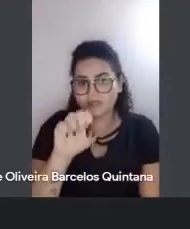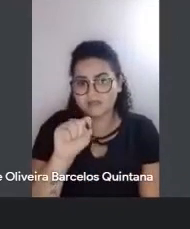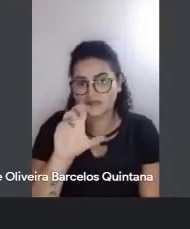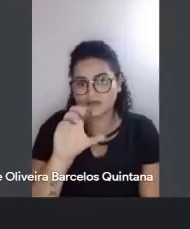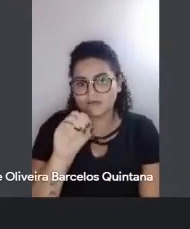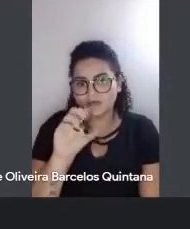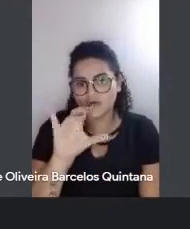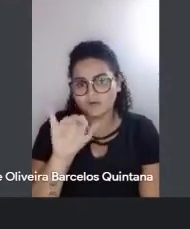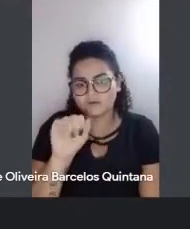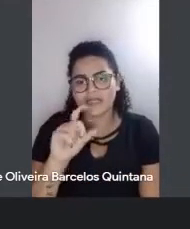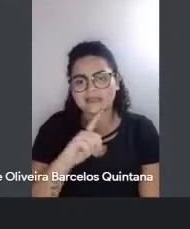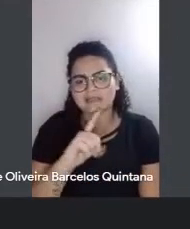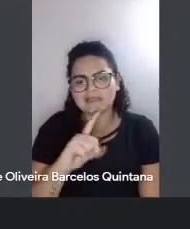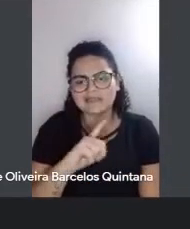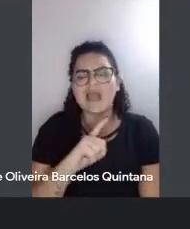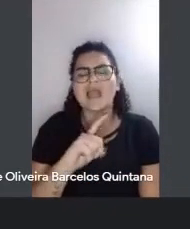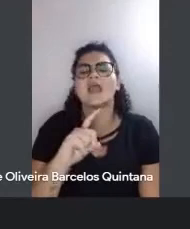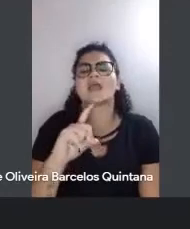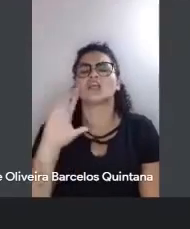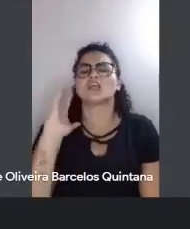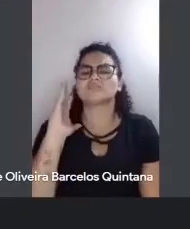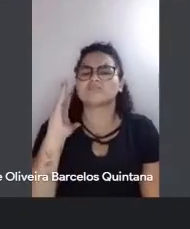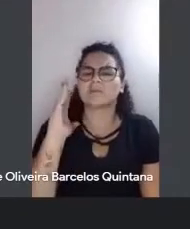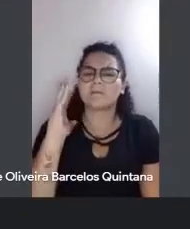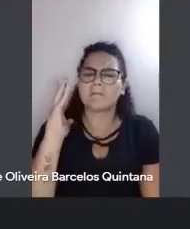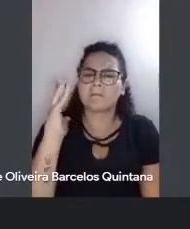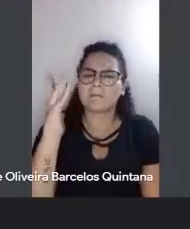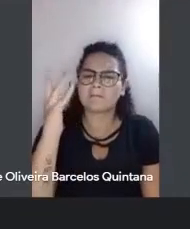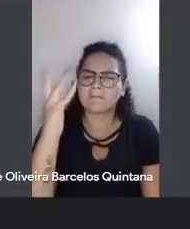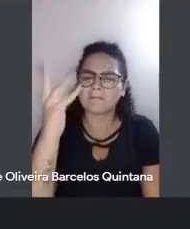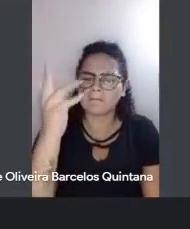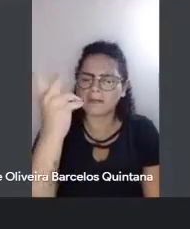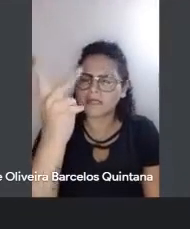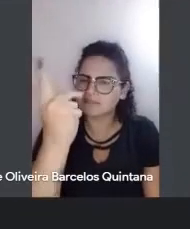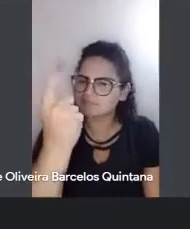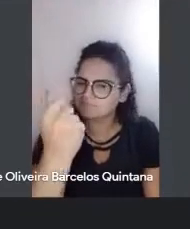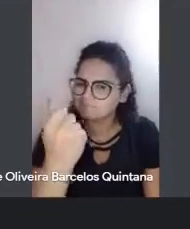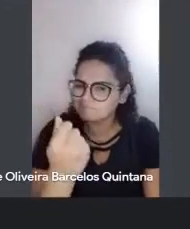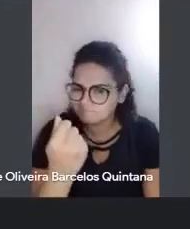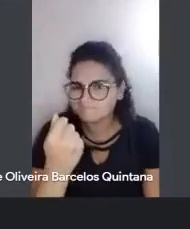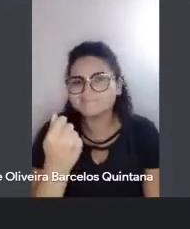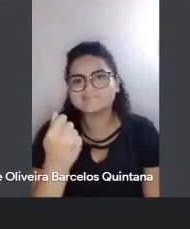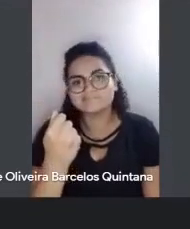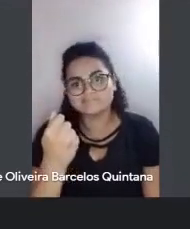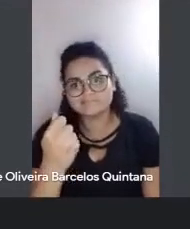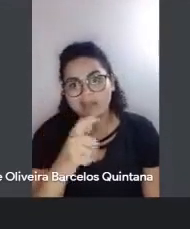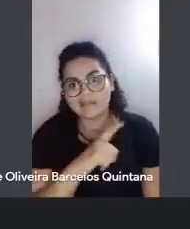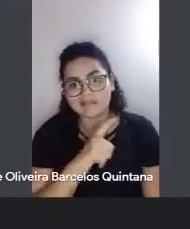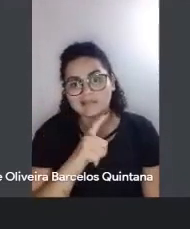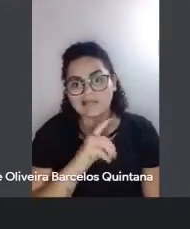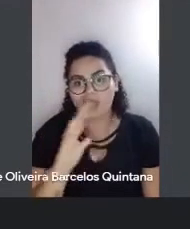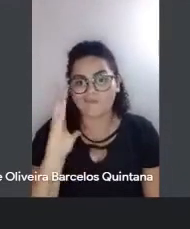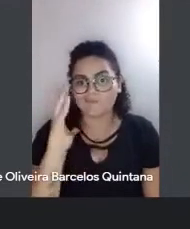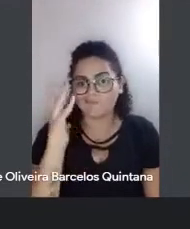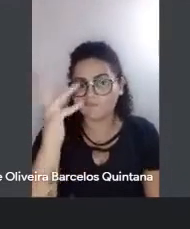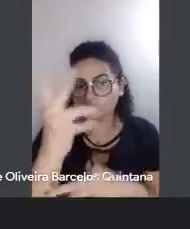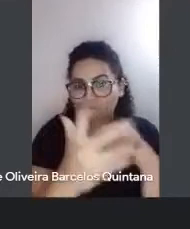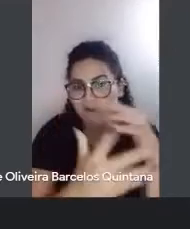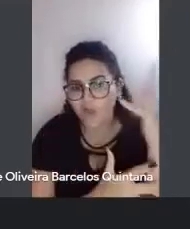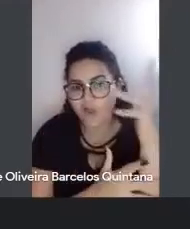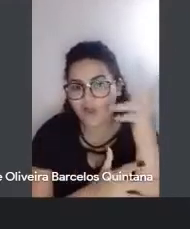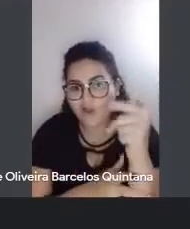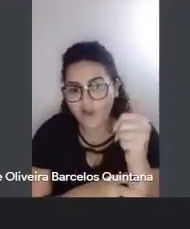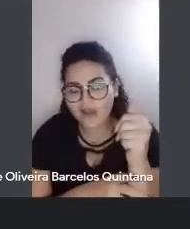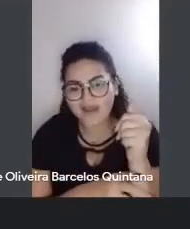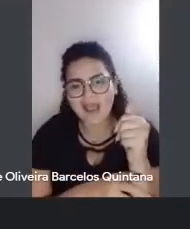têm um jardim botânico incrível em Edimburgo, e nesse jardim botânico, eles têm uma floresta tropical, que eu nunca